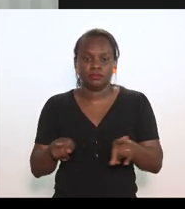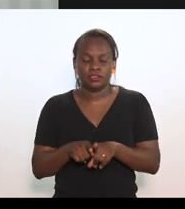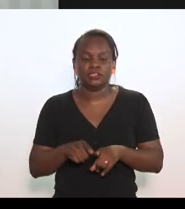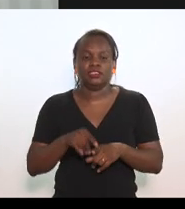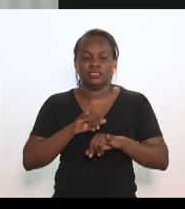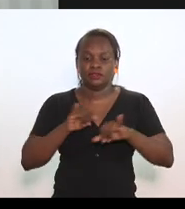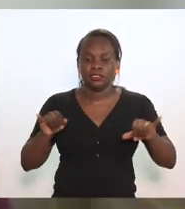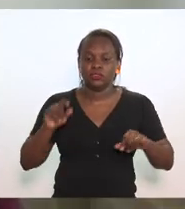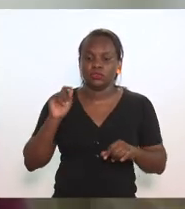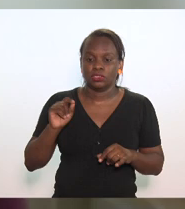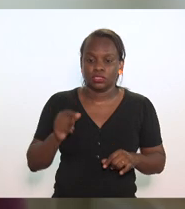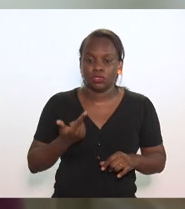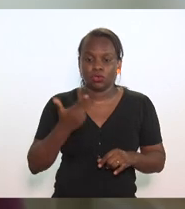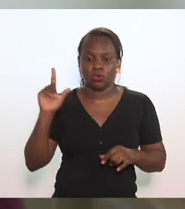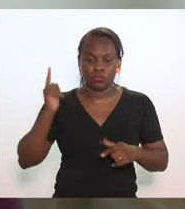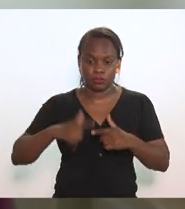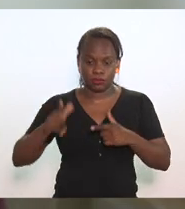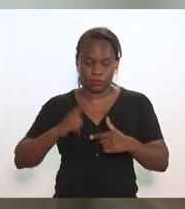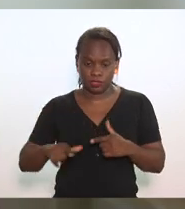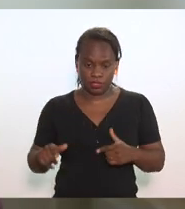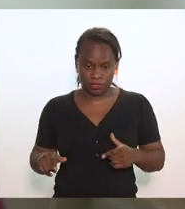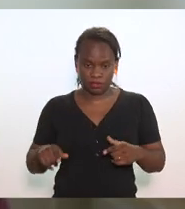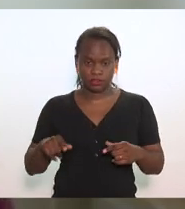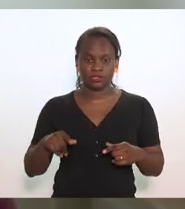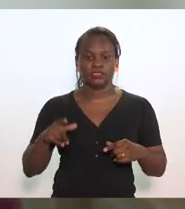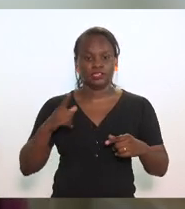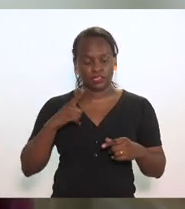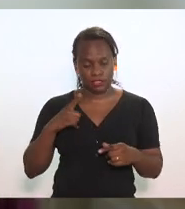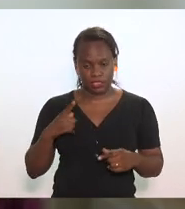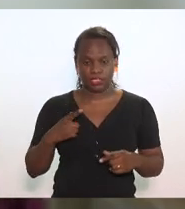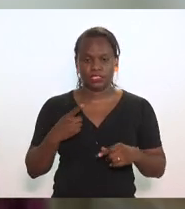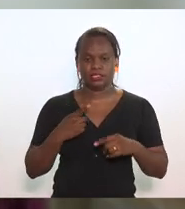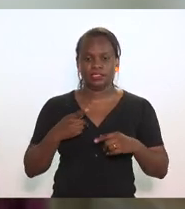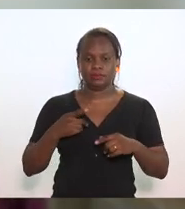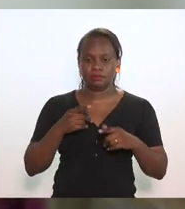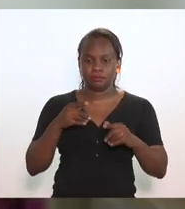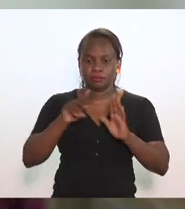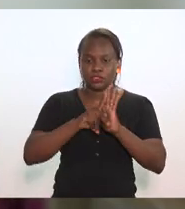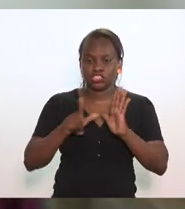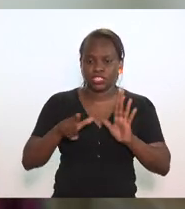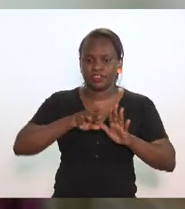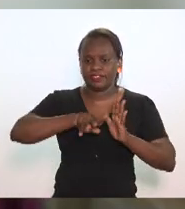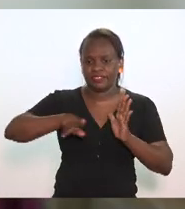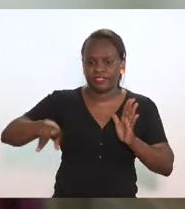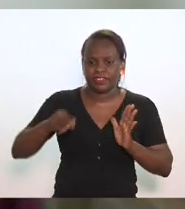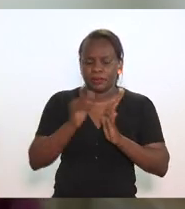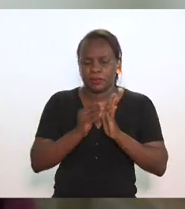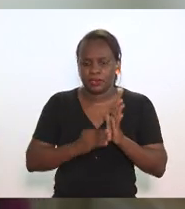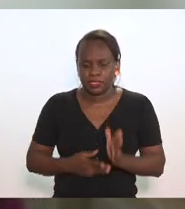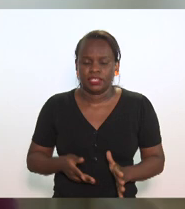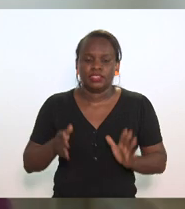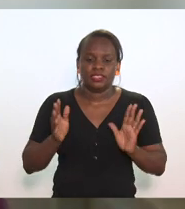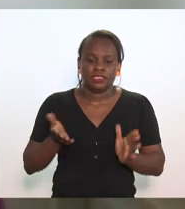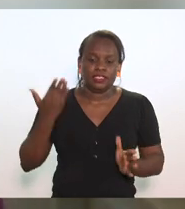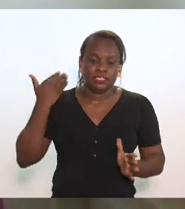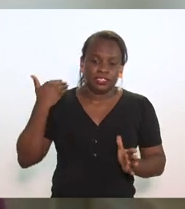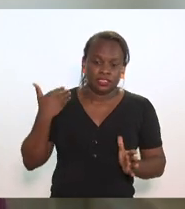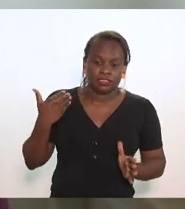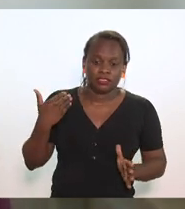chamei atenção para uma outra questão que me persegue em diversos projetos desde o